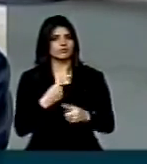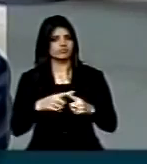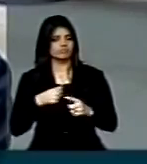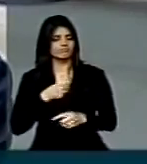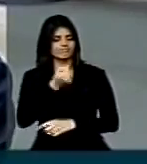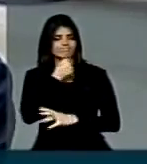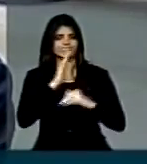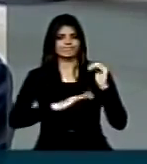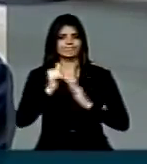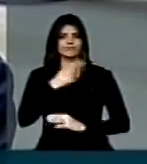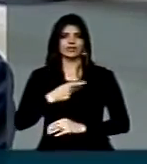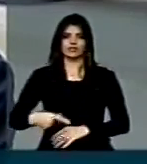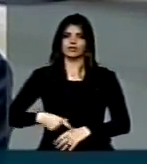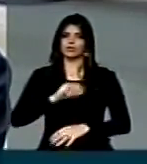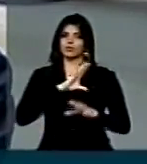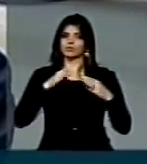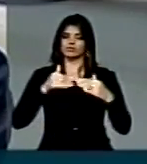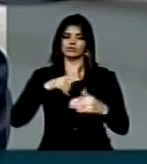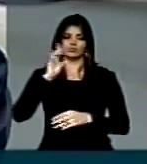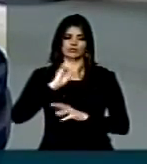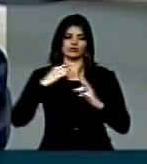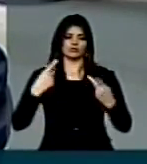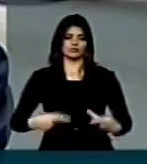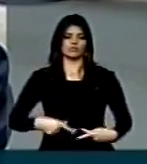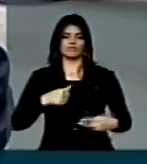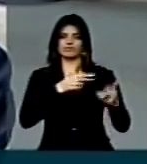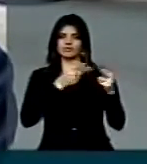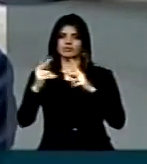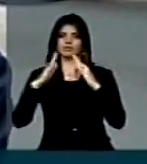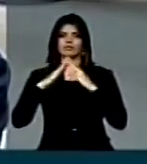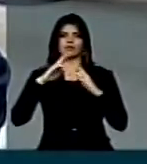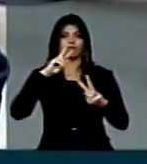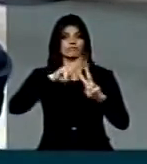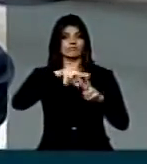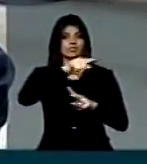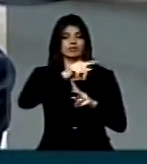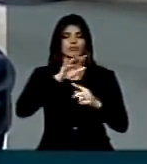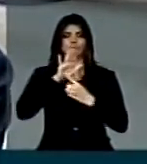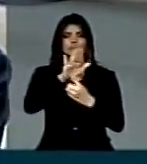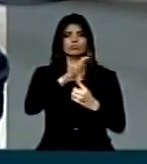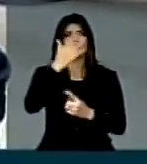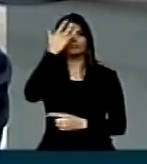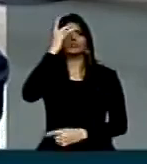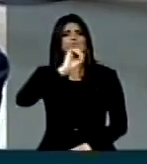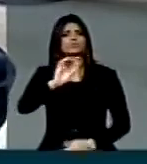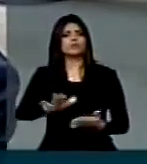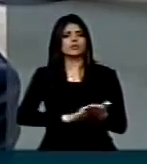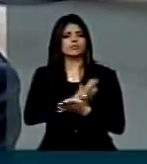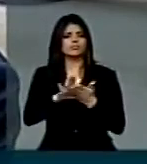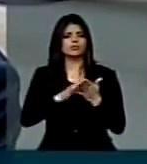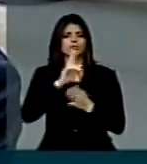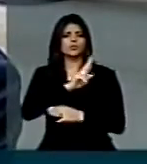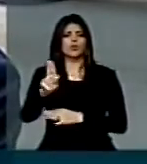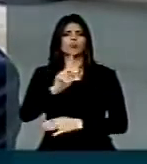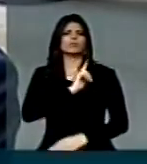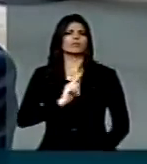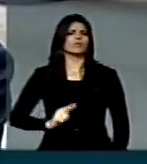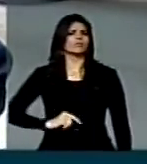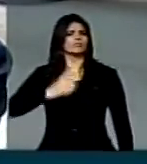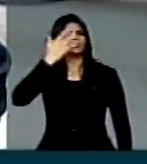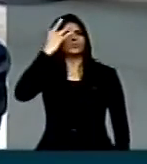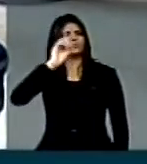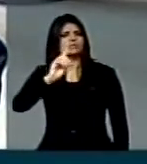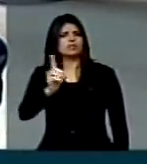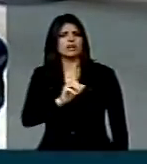presidente da Comissão de Direitos Humanos, Marcelo Freixo, que o visitou na cadeia, mostrando que não sabe nem mesmo com exatidão o nome do governador, o